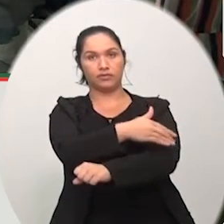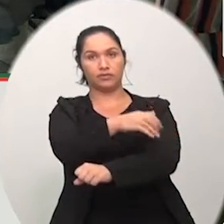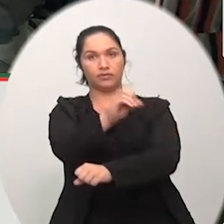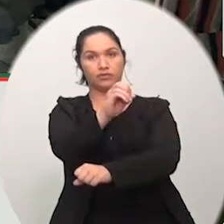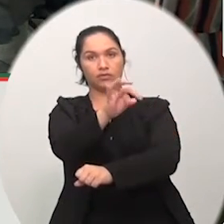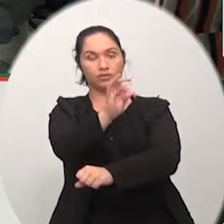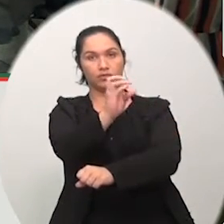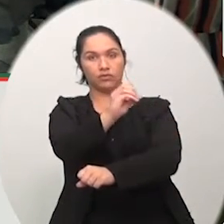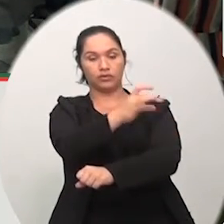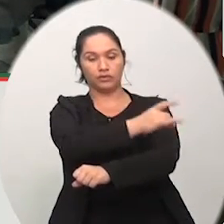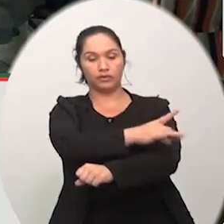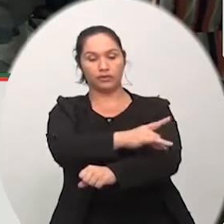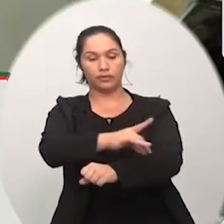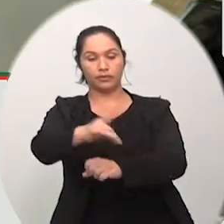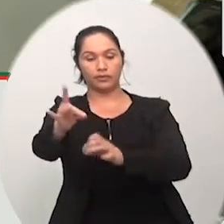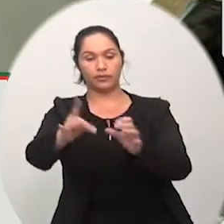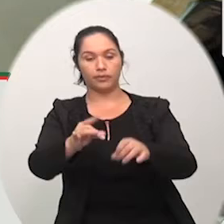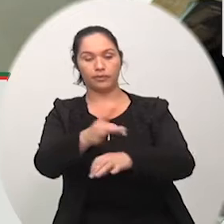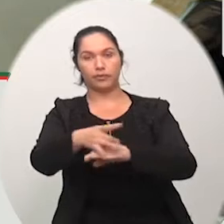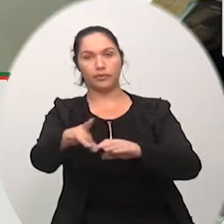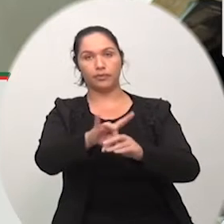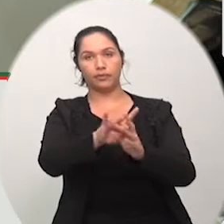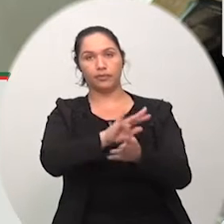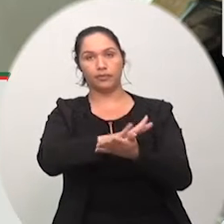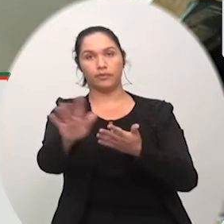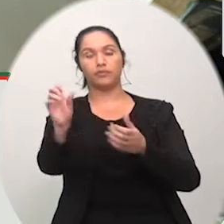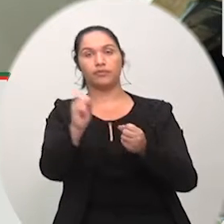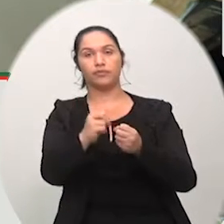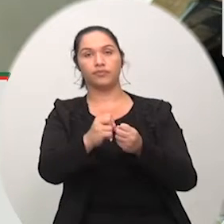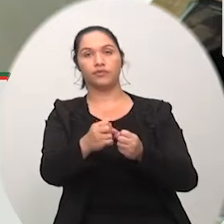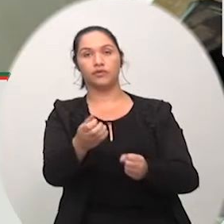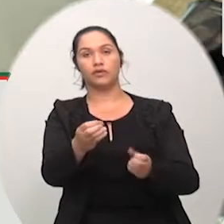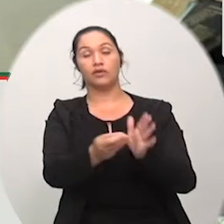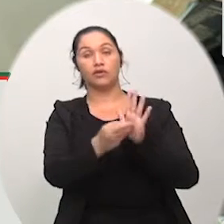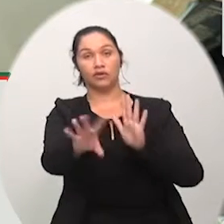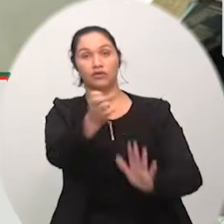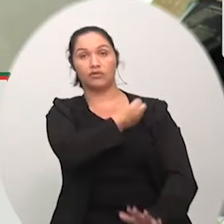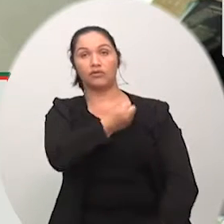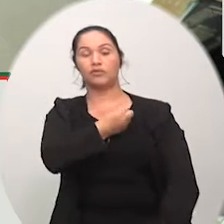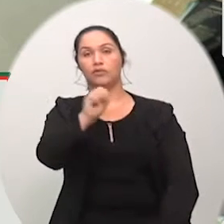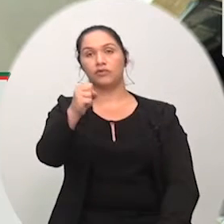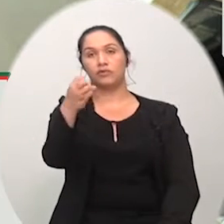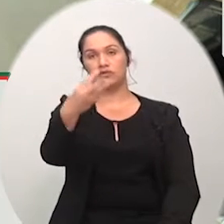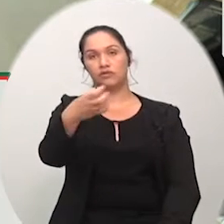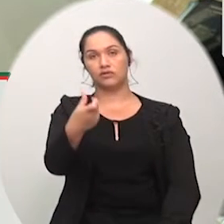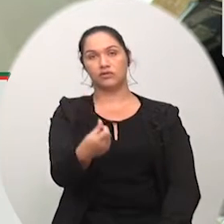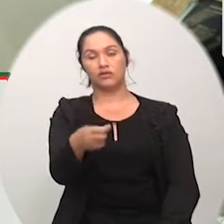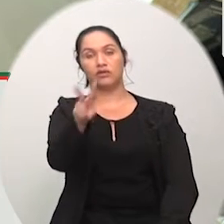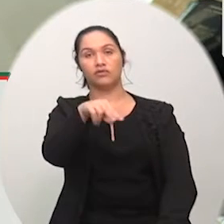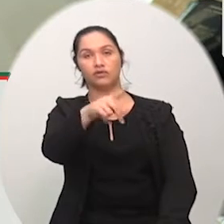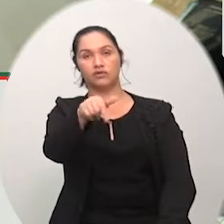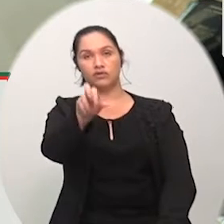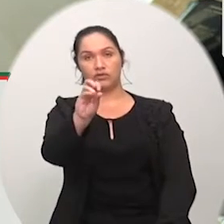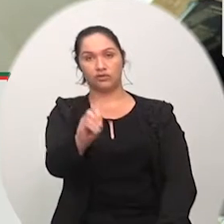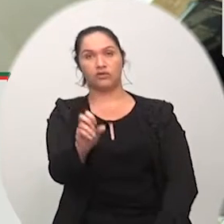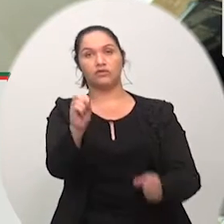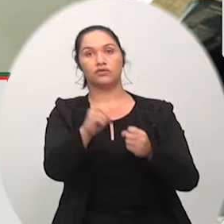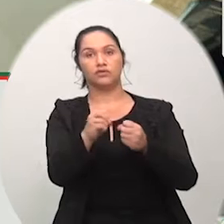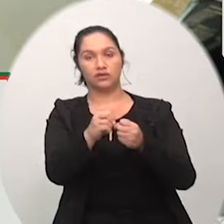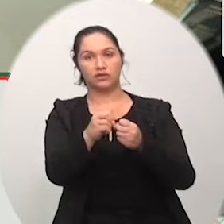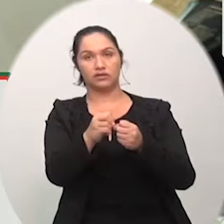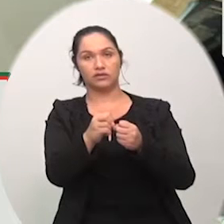rua Otto Maier bairro Mina Brasil indicação número 836 barra 18 autoria vereadora Zairio Casagrande assunto